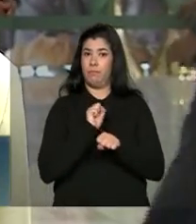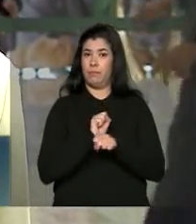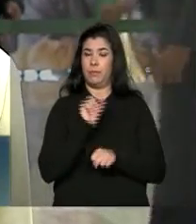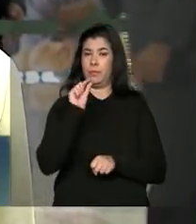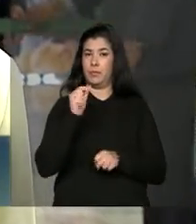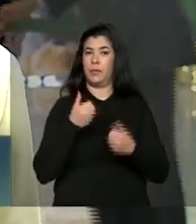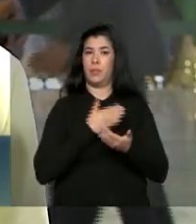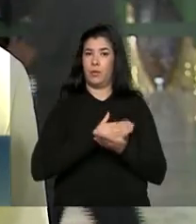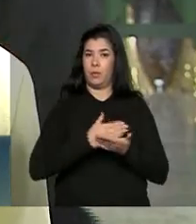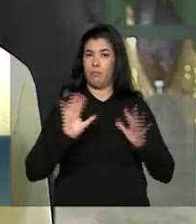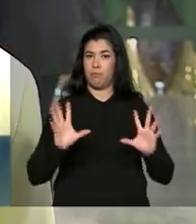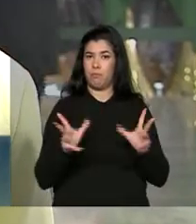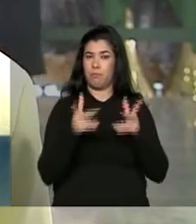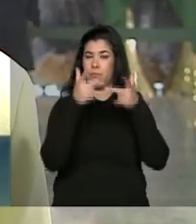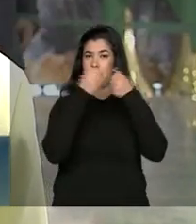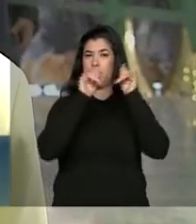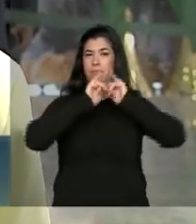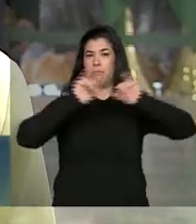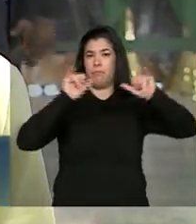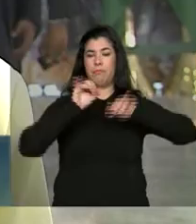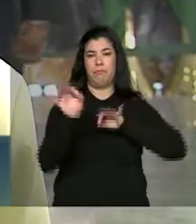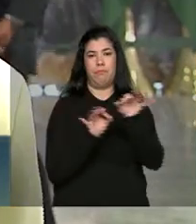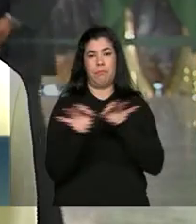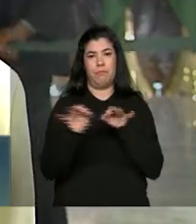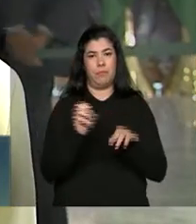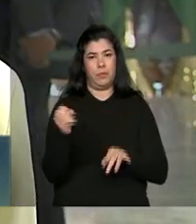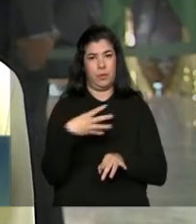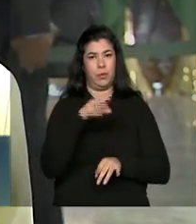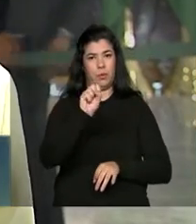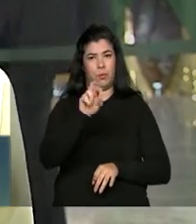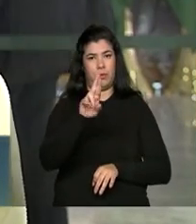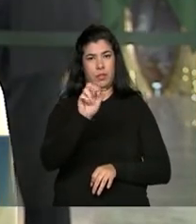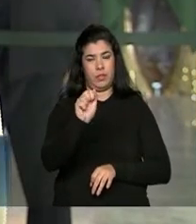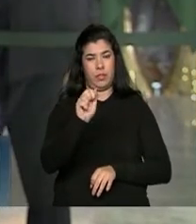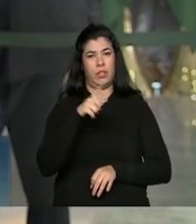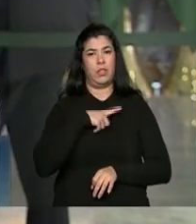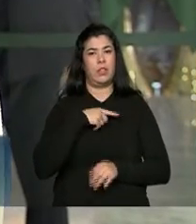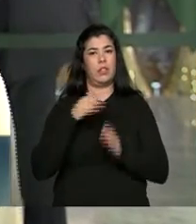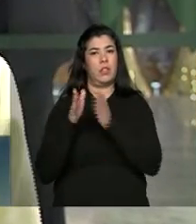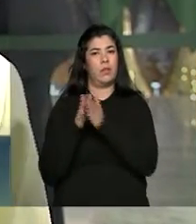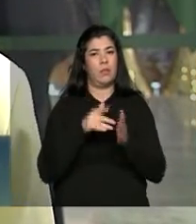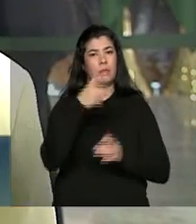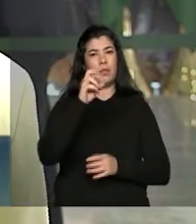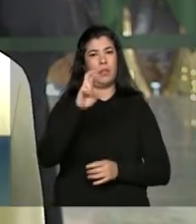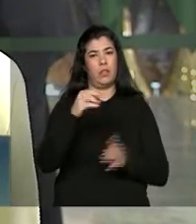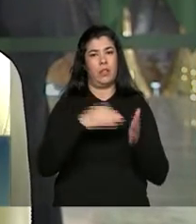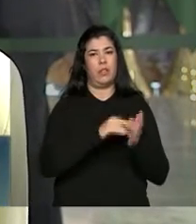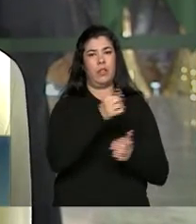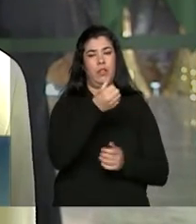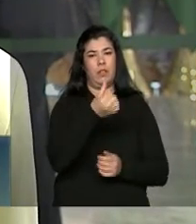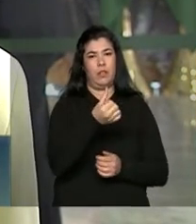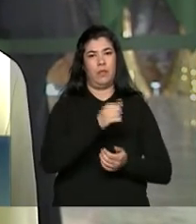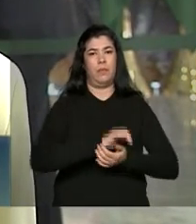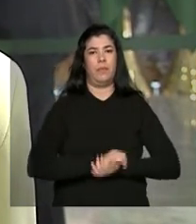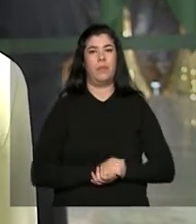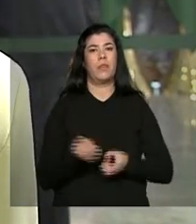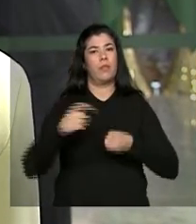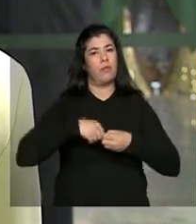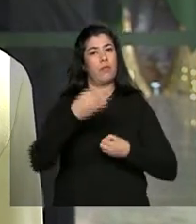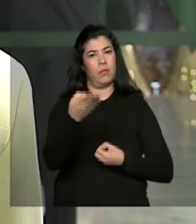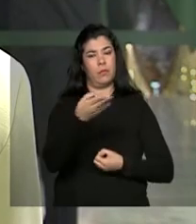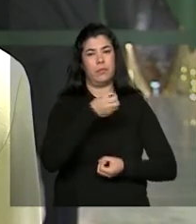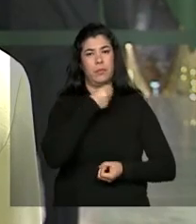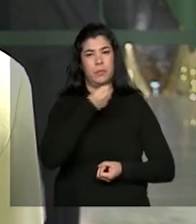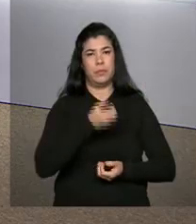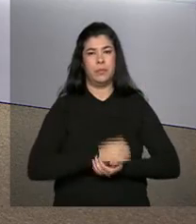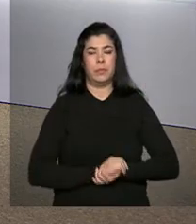começar aqui a cerimônia de lançamento do novo Plano Safa, que vale para 2015-2016. Eu volto com você